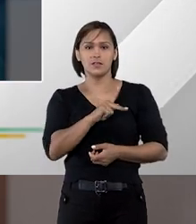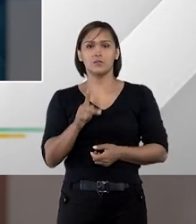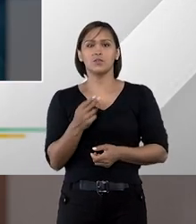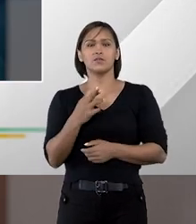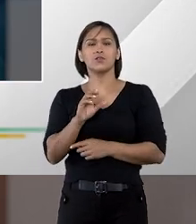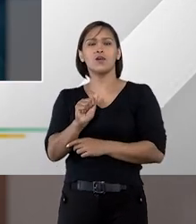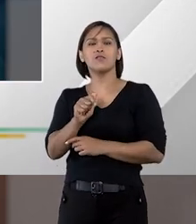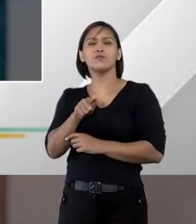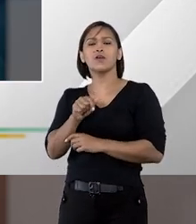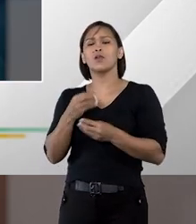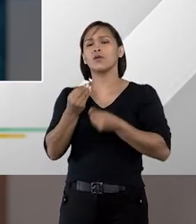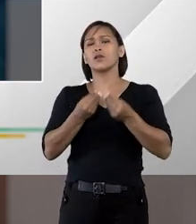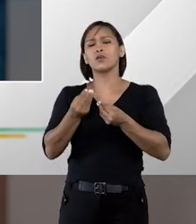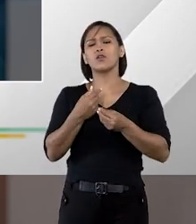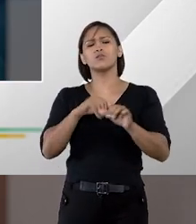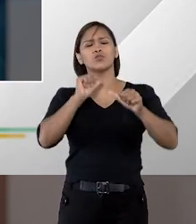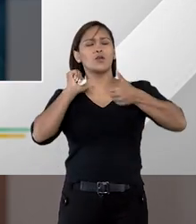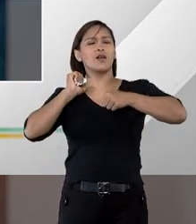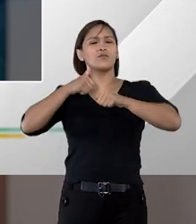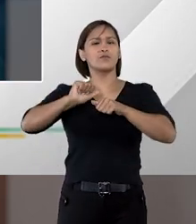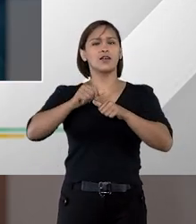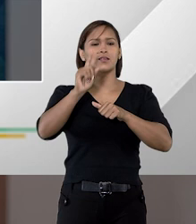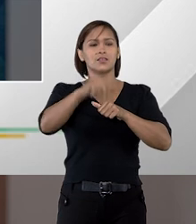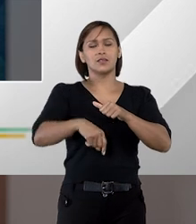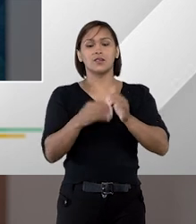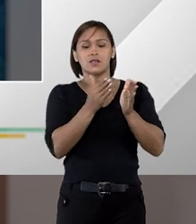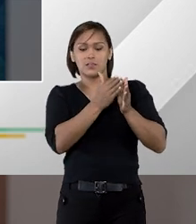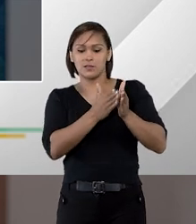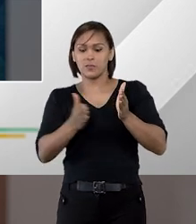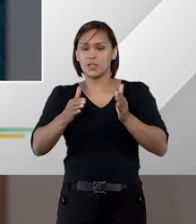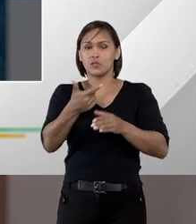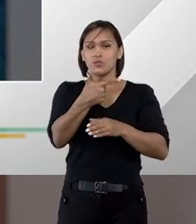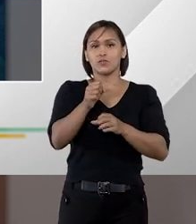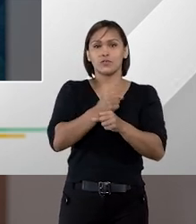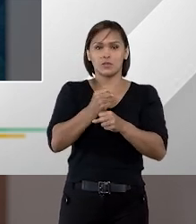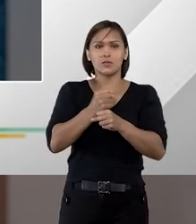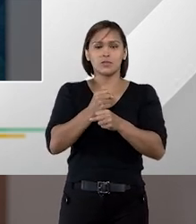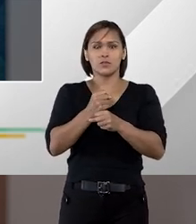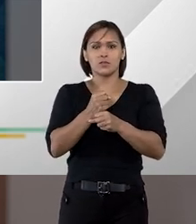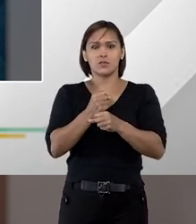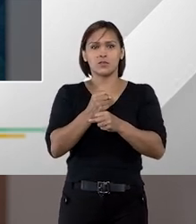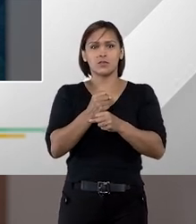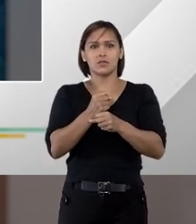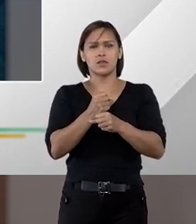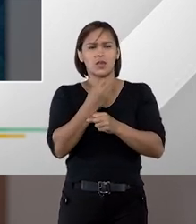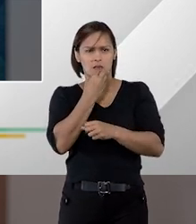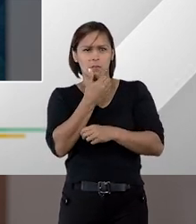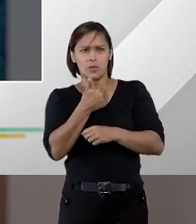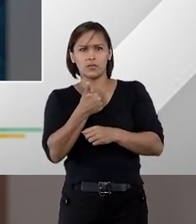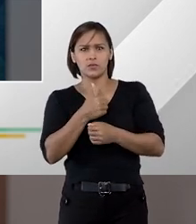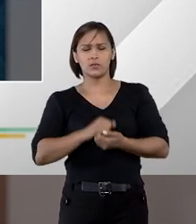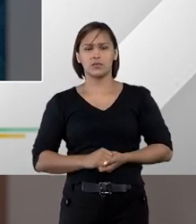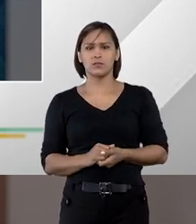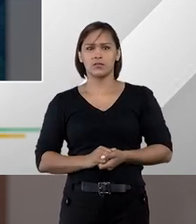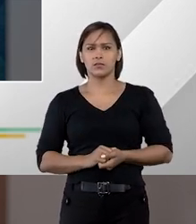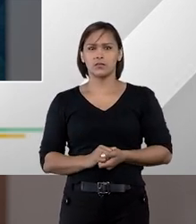Professor Rafael, e como que o senhor avalia então esse período de dois anos? É suficiente?